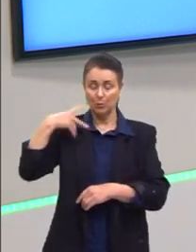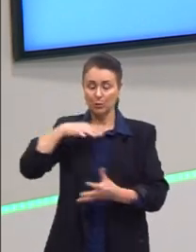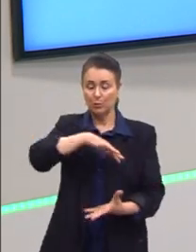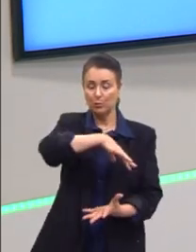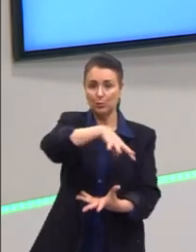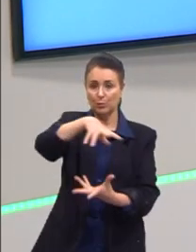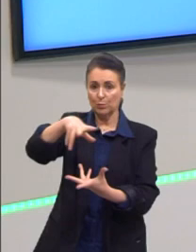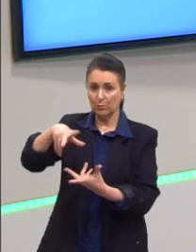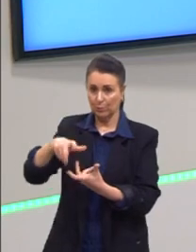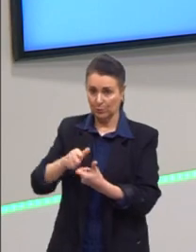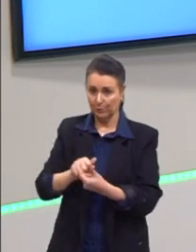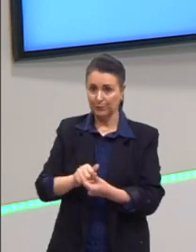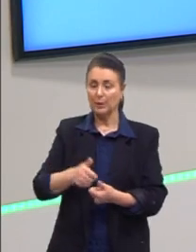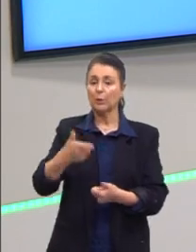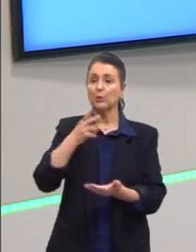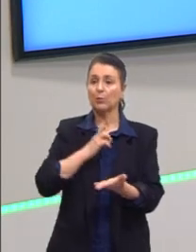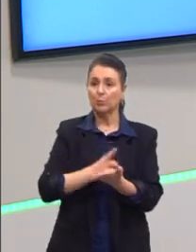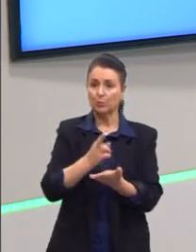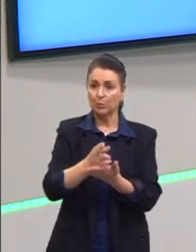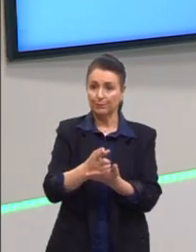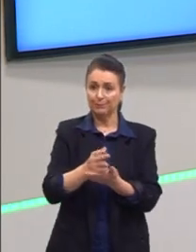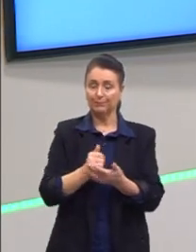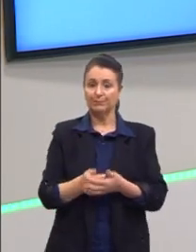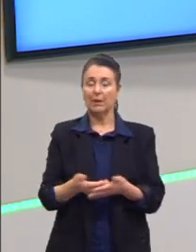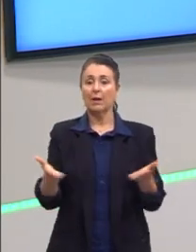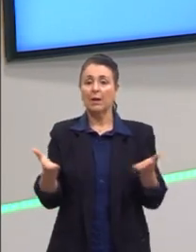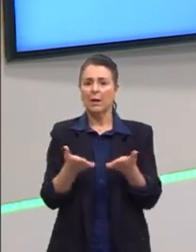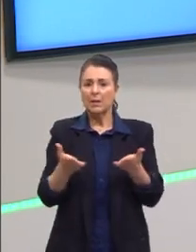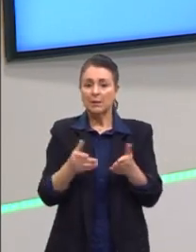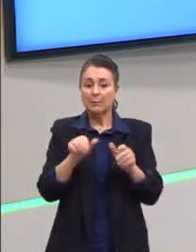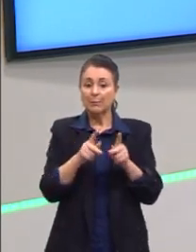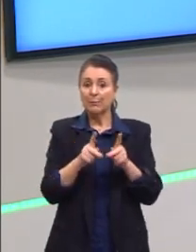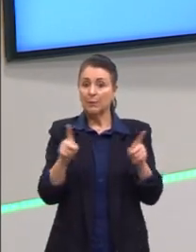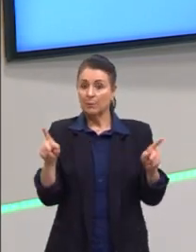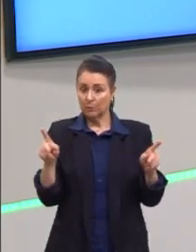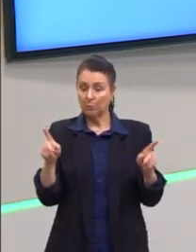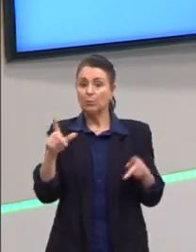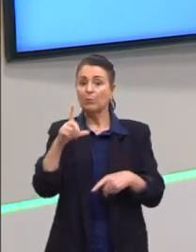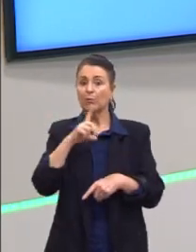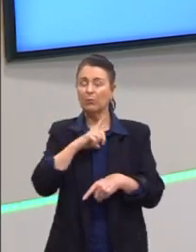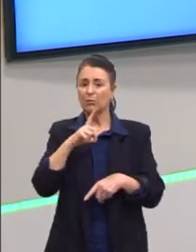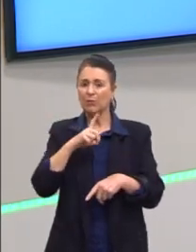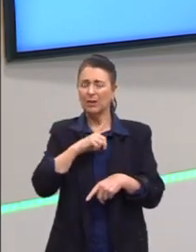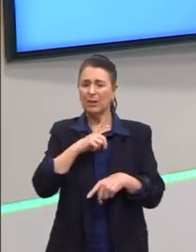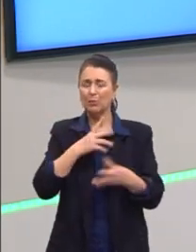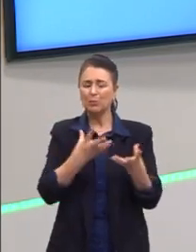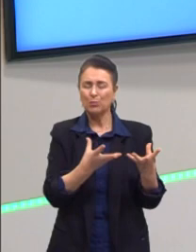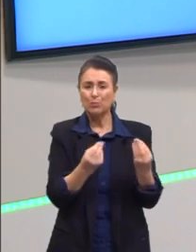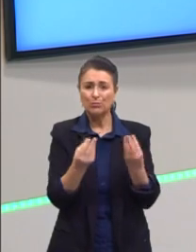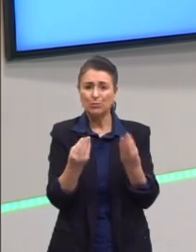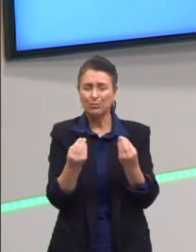Vamos passar aqui mais um. E aí, justamente durante esse período, nós tivemos muitos